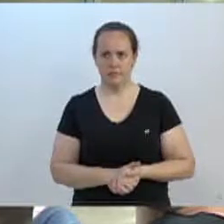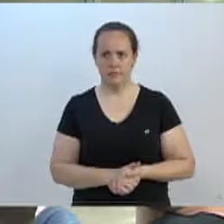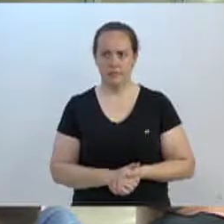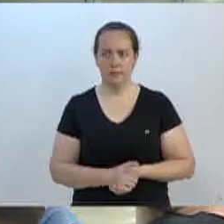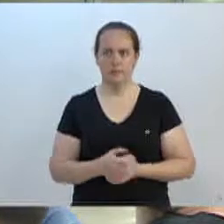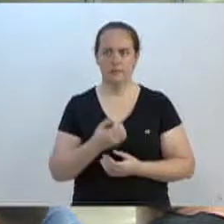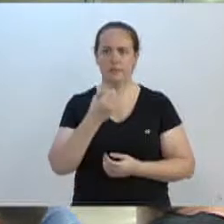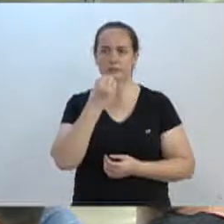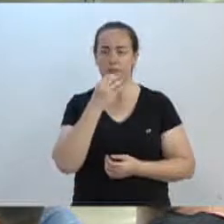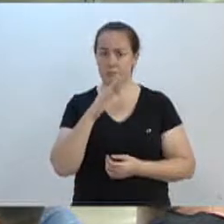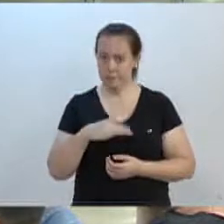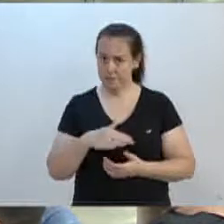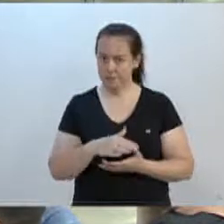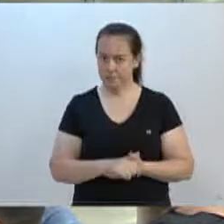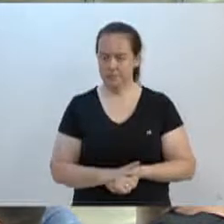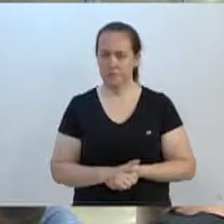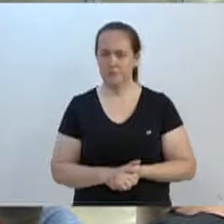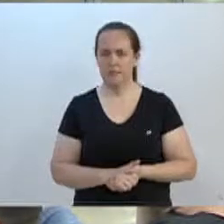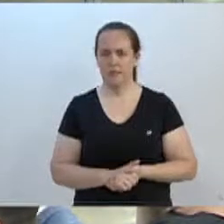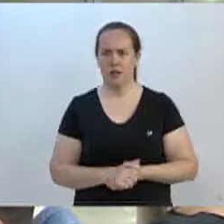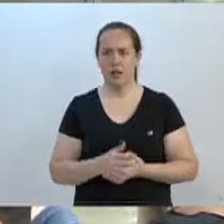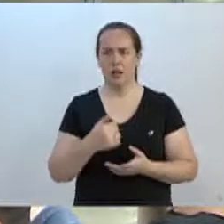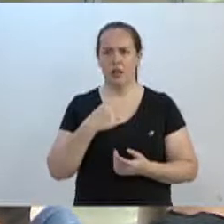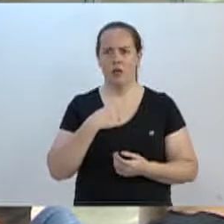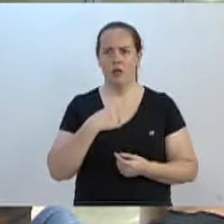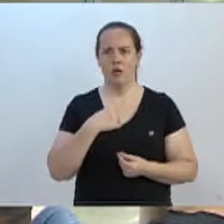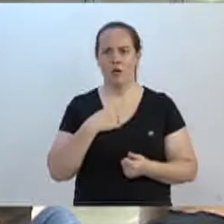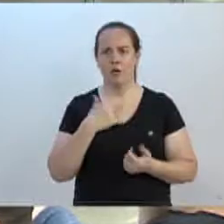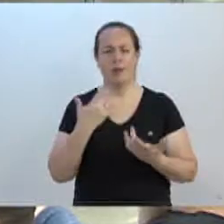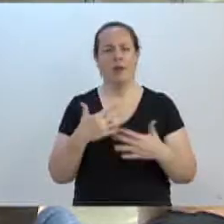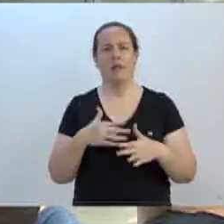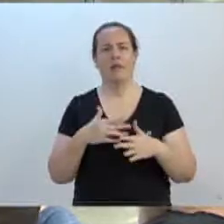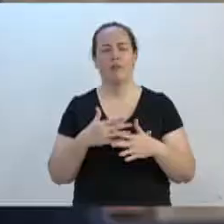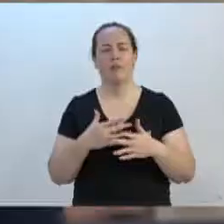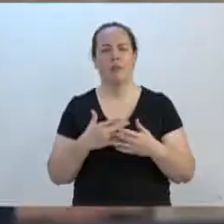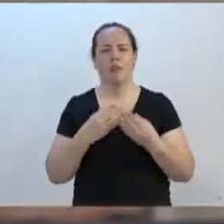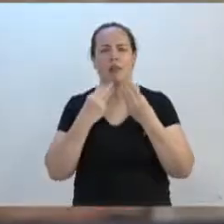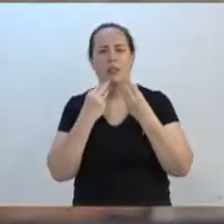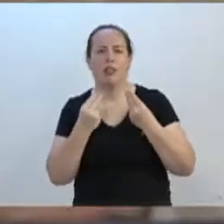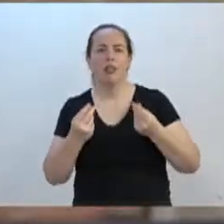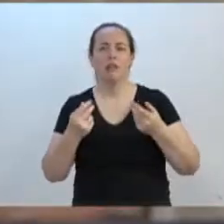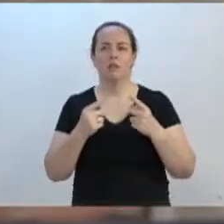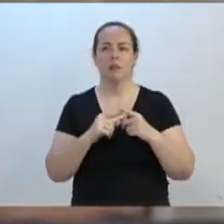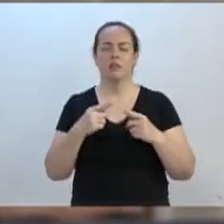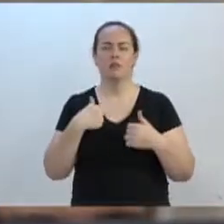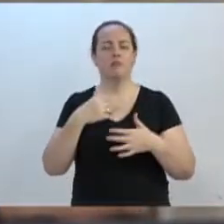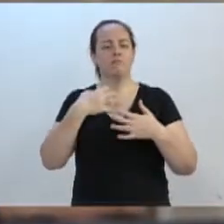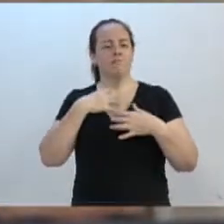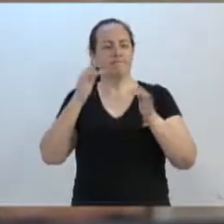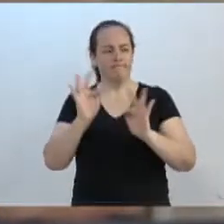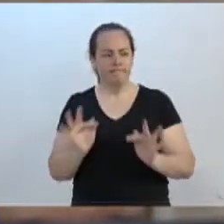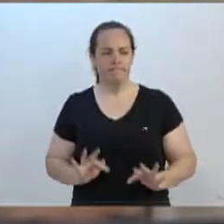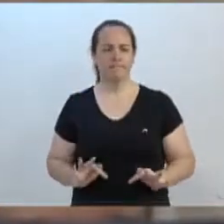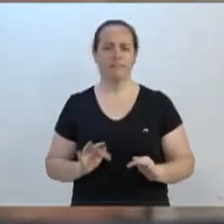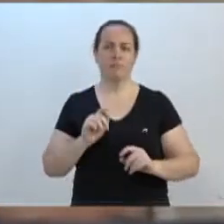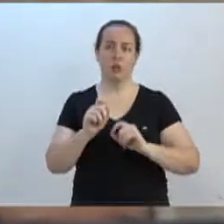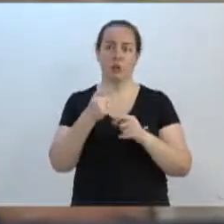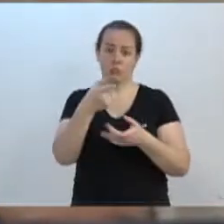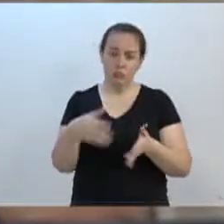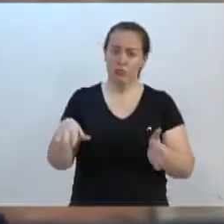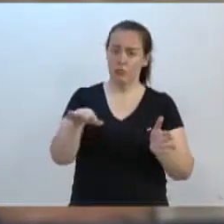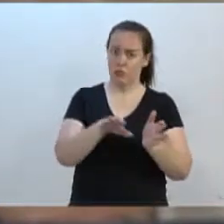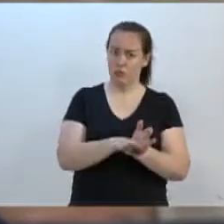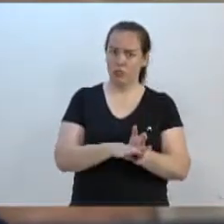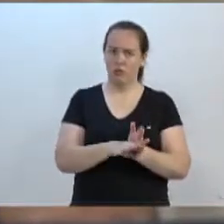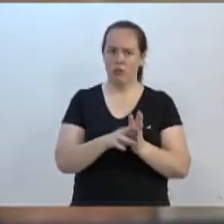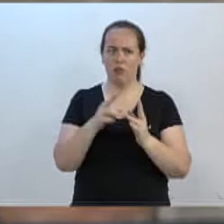Vereador Neto, me permite, eu não tenho impurável de ficar rasgando seda para ninguém, mas tem umas coisas que me deixam feliz, o senhor, quando chegou aqui,